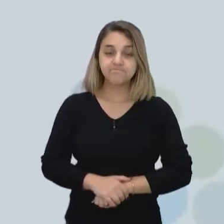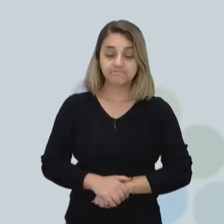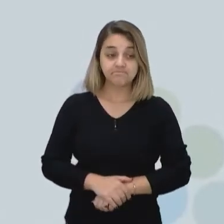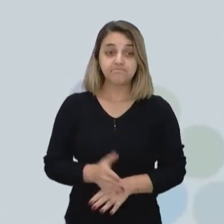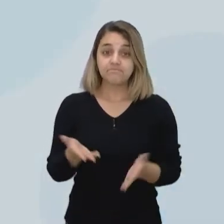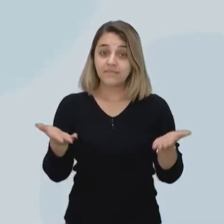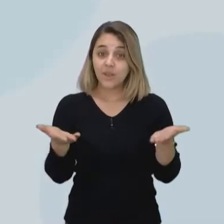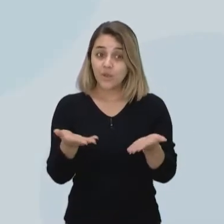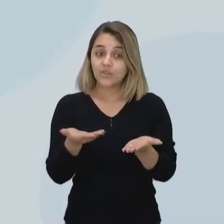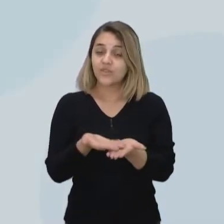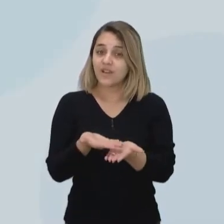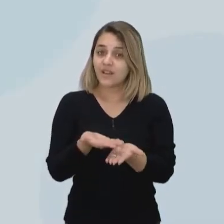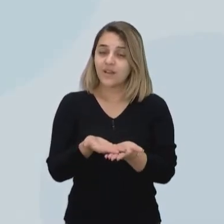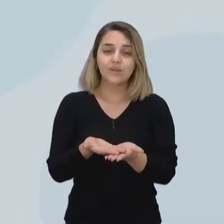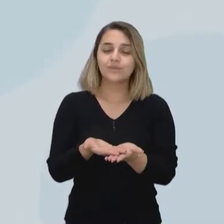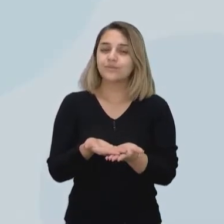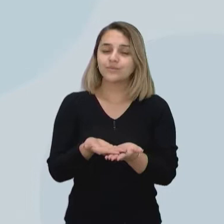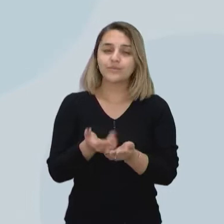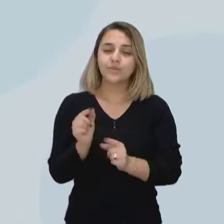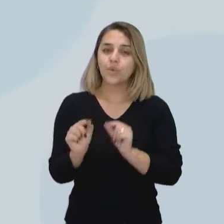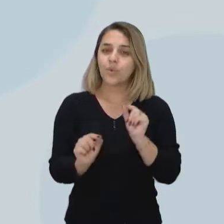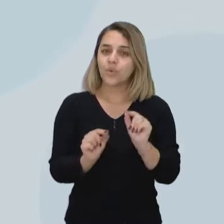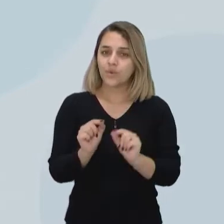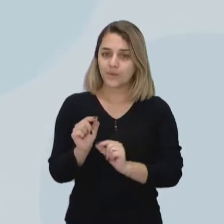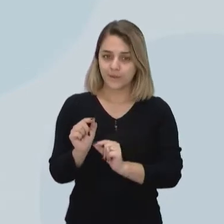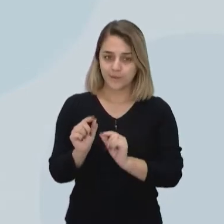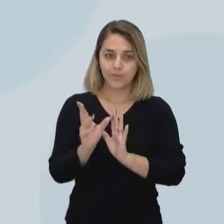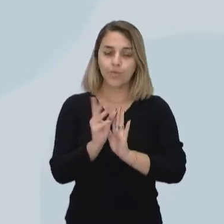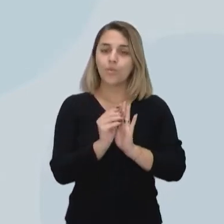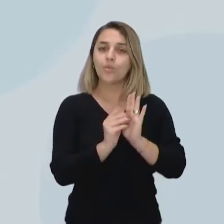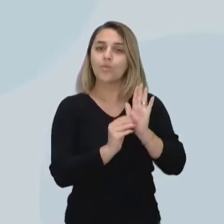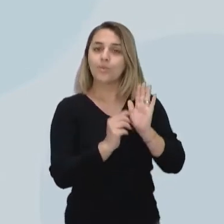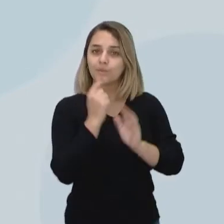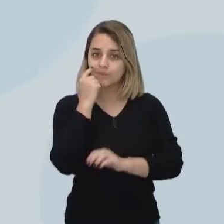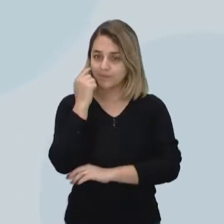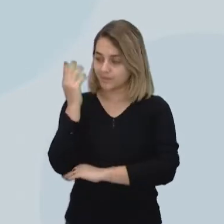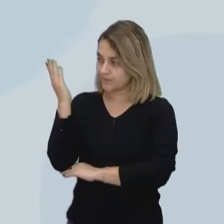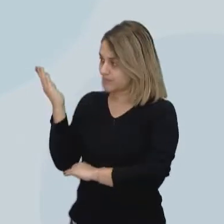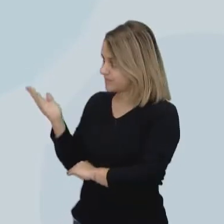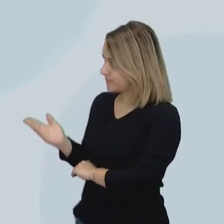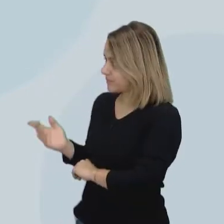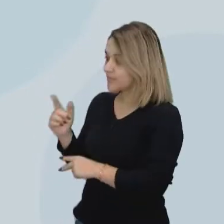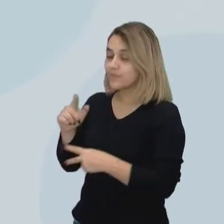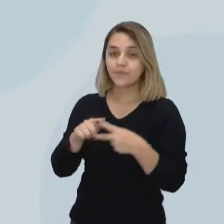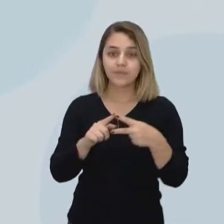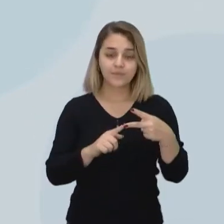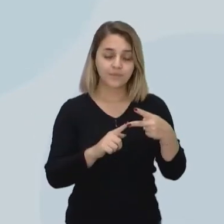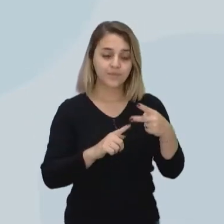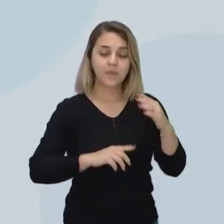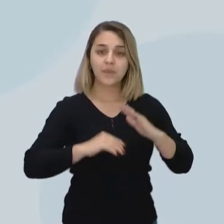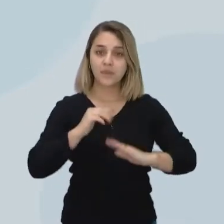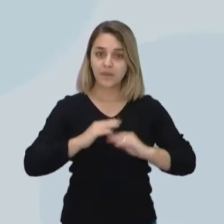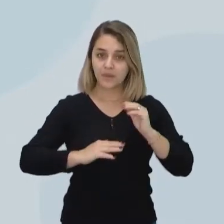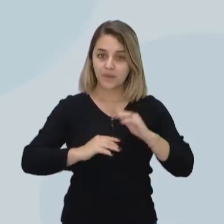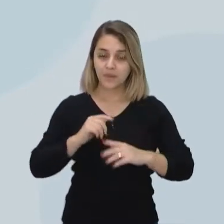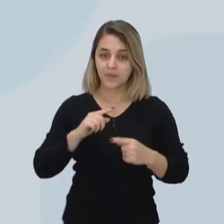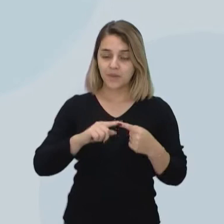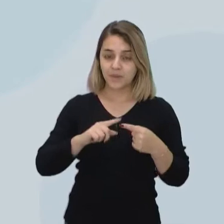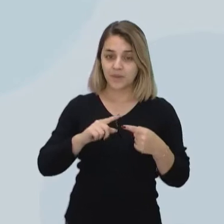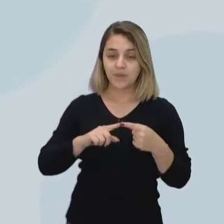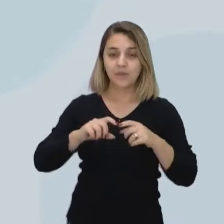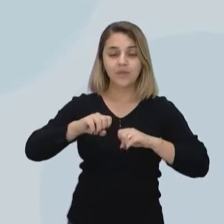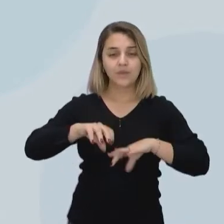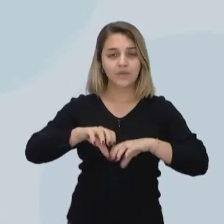aula de hoje, nós vamos trabalhar, pretendemos trabalhar com vocês essas duas habilidades, a habilidade do Ensino